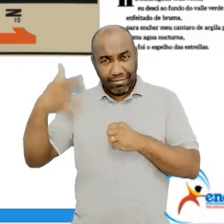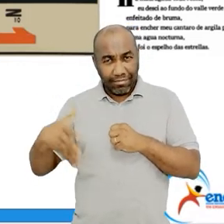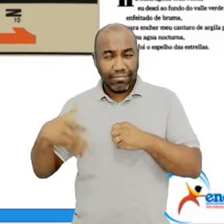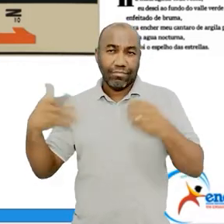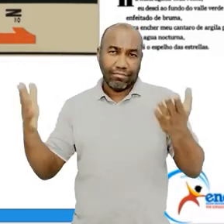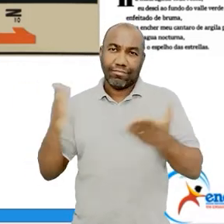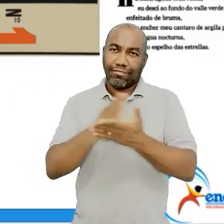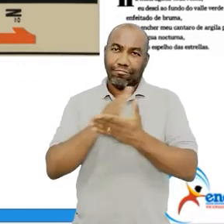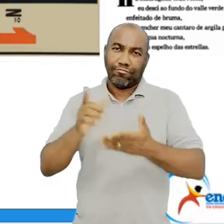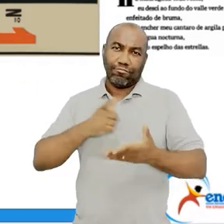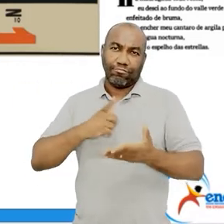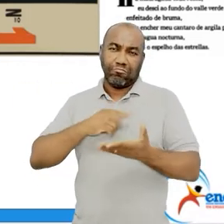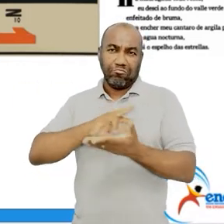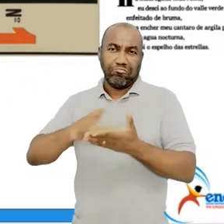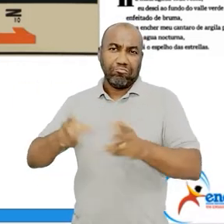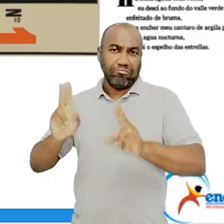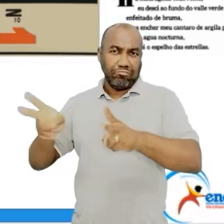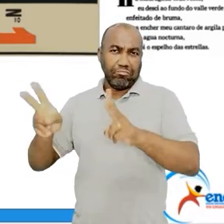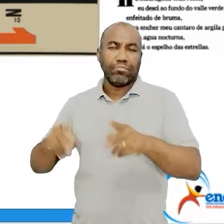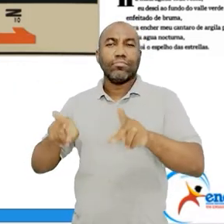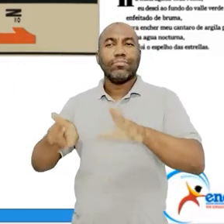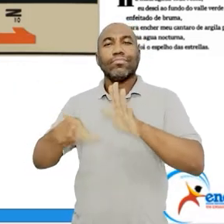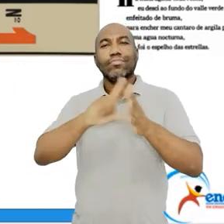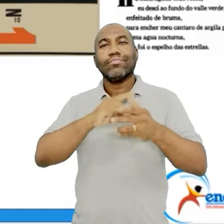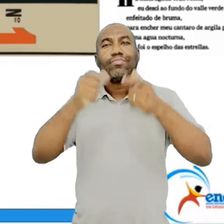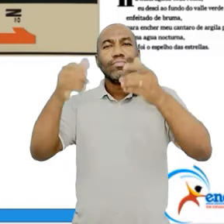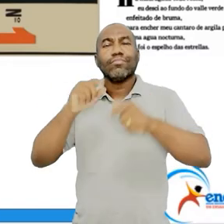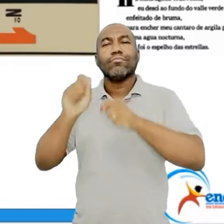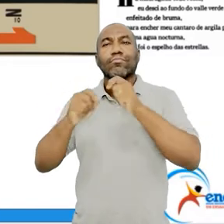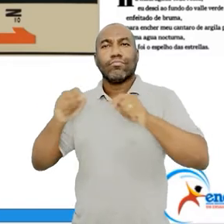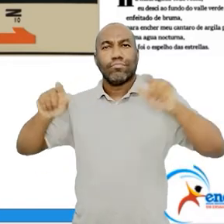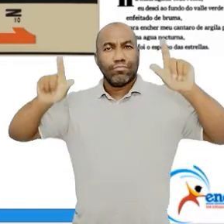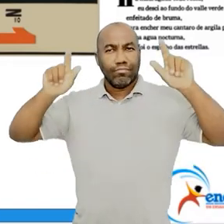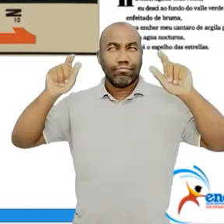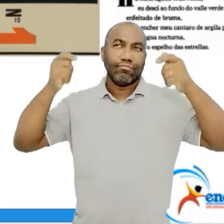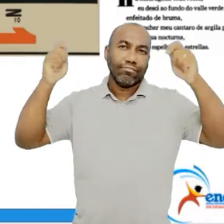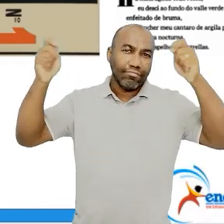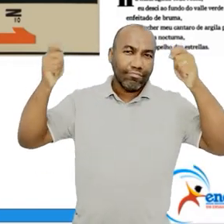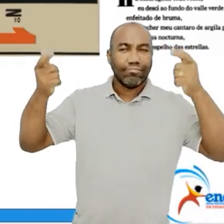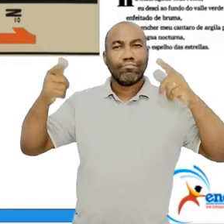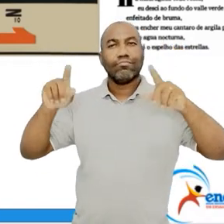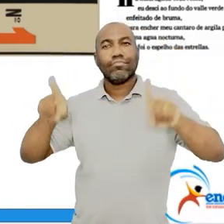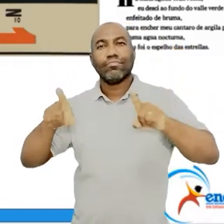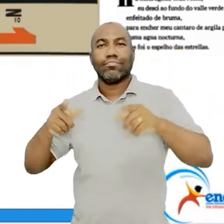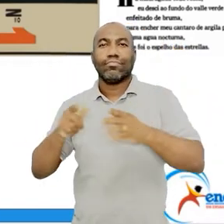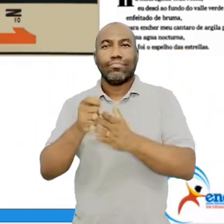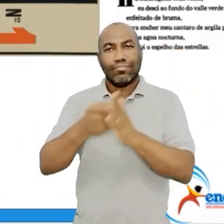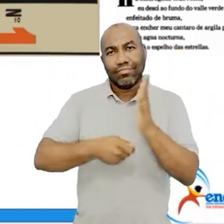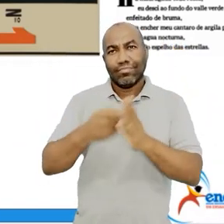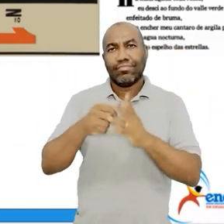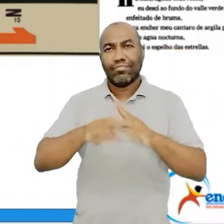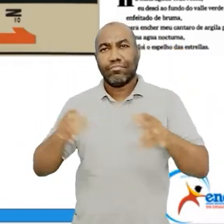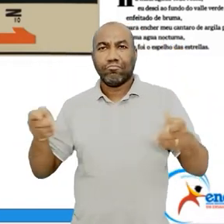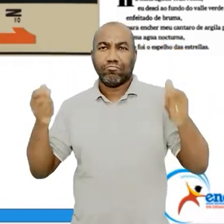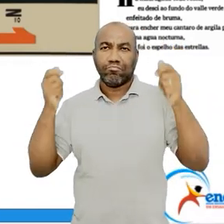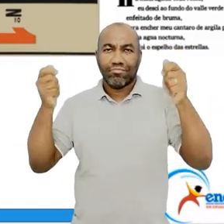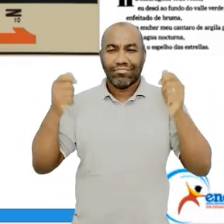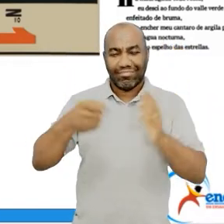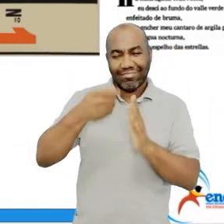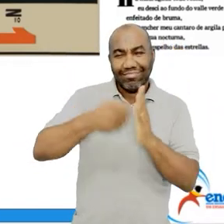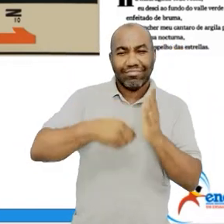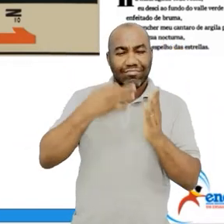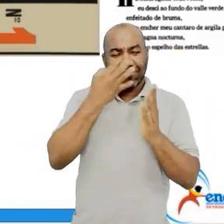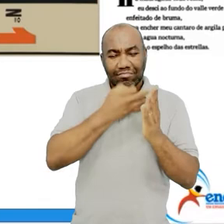sim. Tá bom? Então nós continuaremos com a publicação de manifestos e revistas como uma forma de difundir o pensamento,